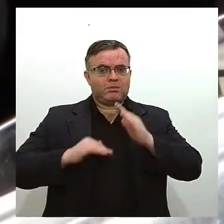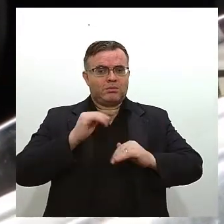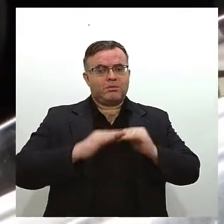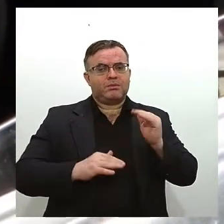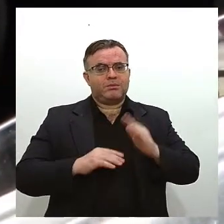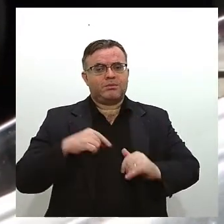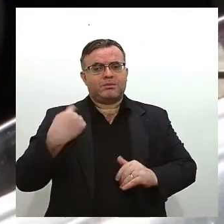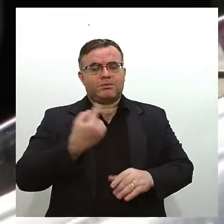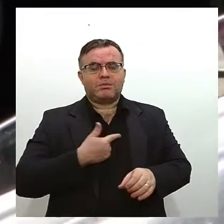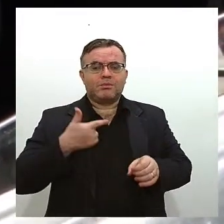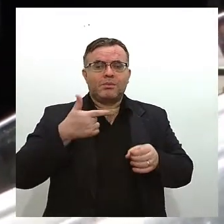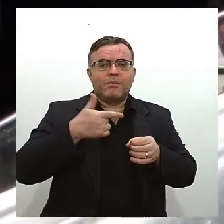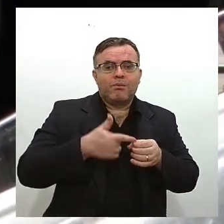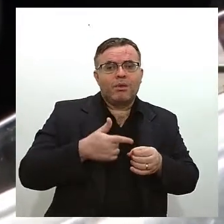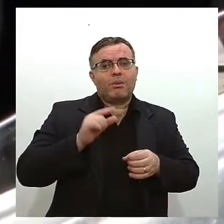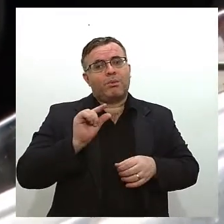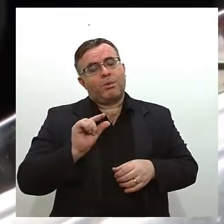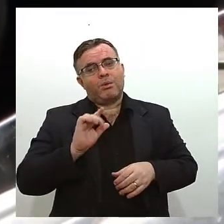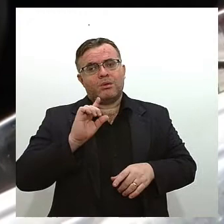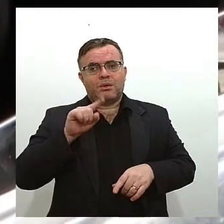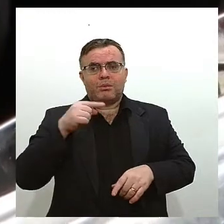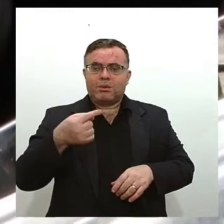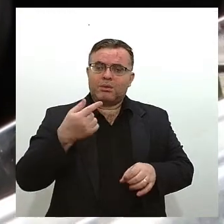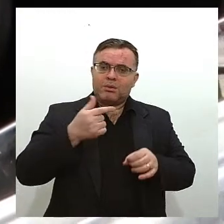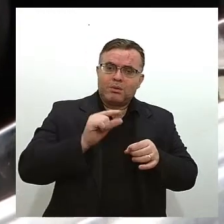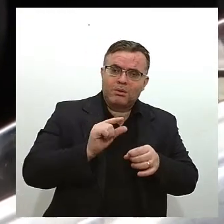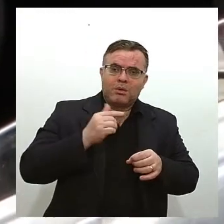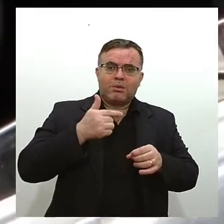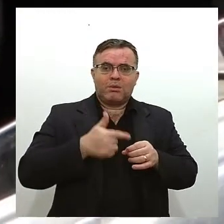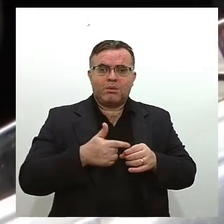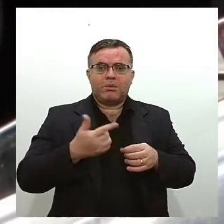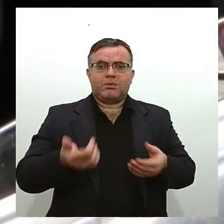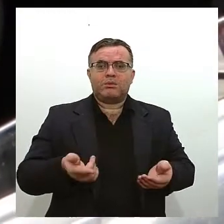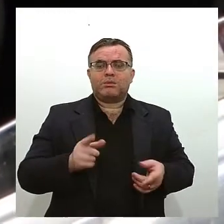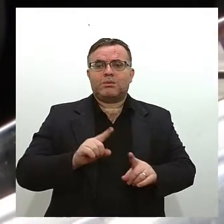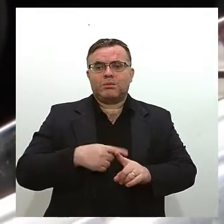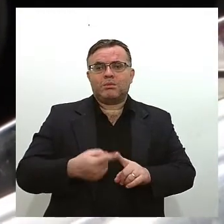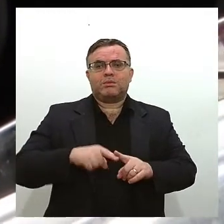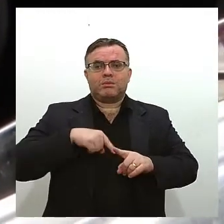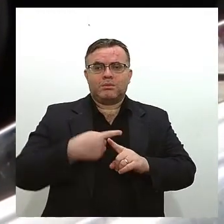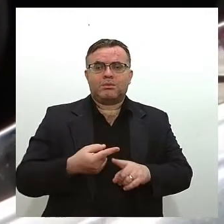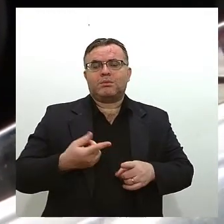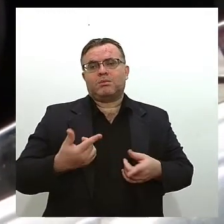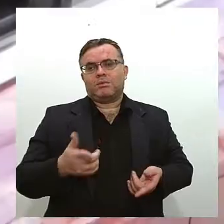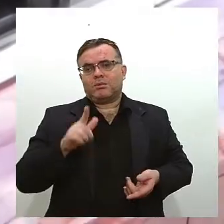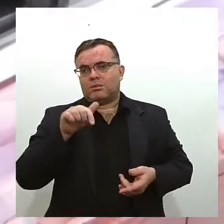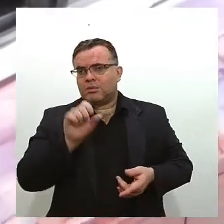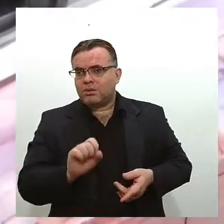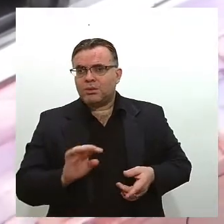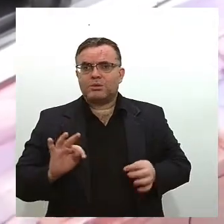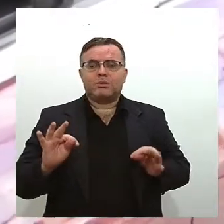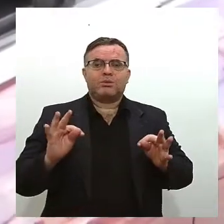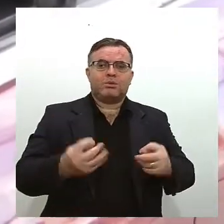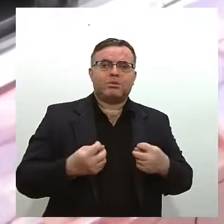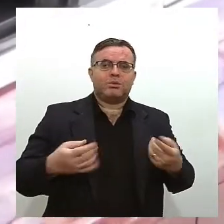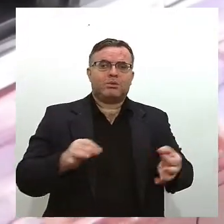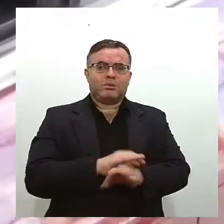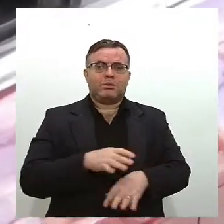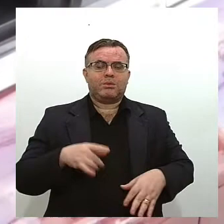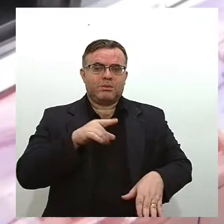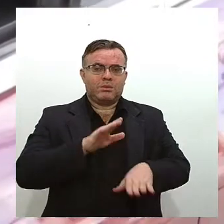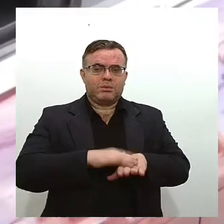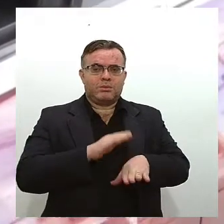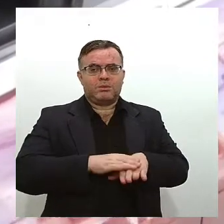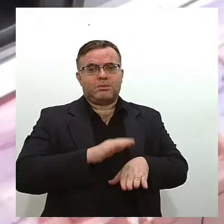abastecer um pouco depois rodar depois abastecer porque está tudo subindo gás tudo. tudo. Jane é autônoma